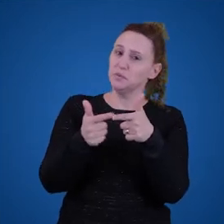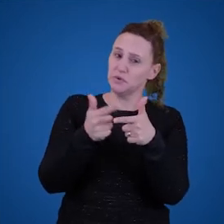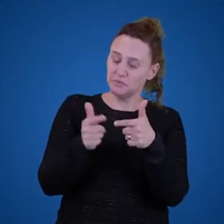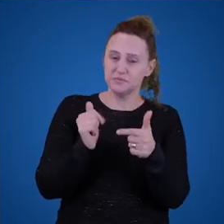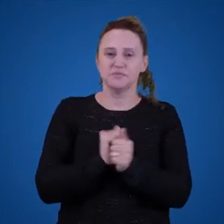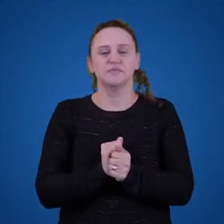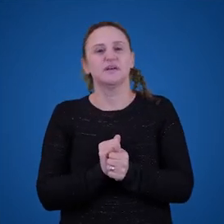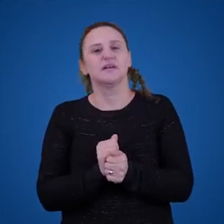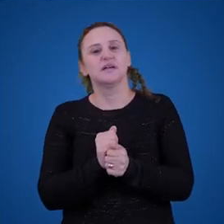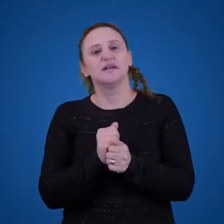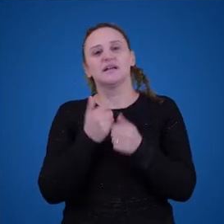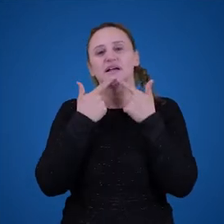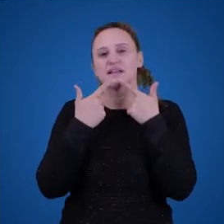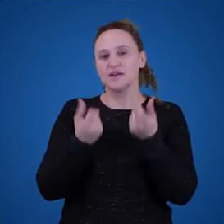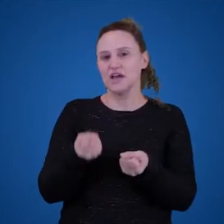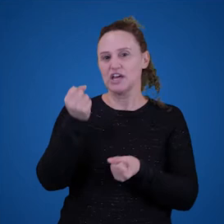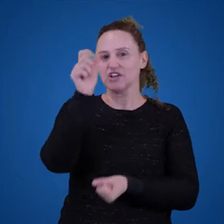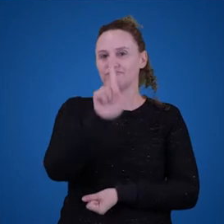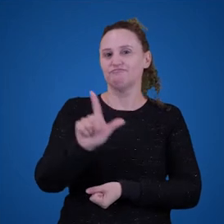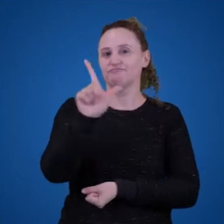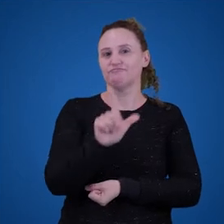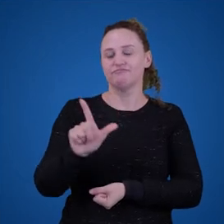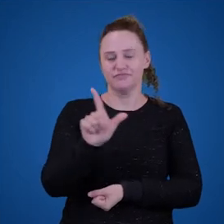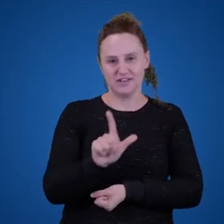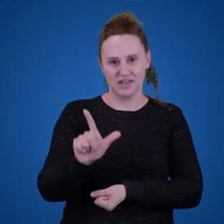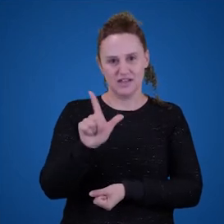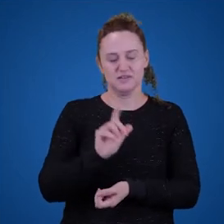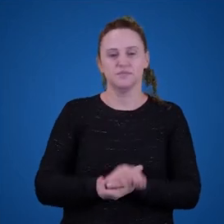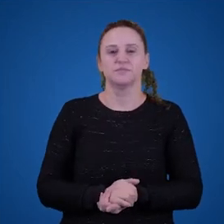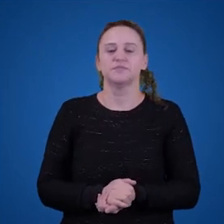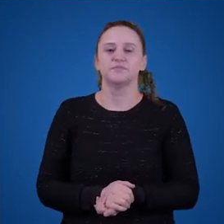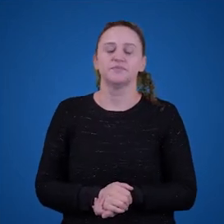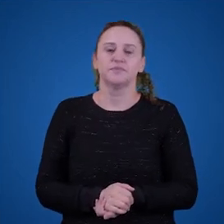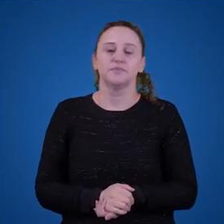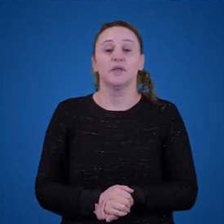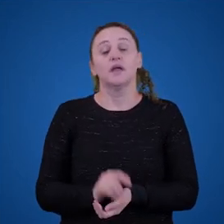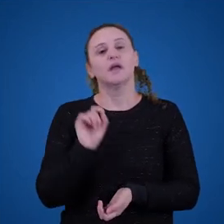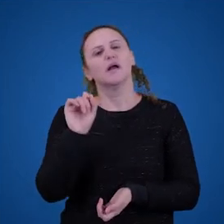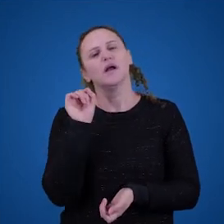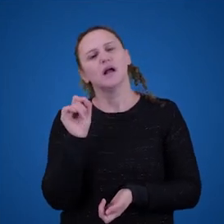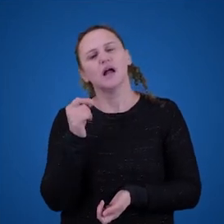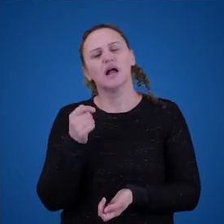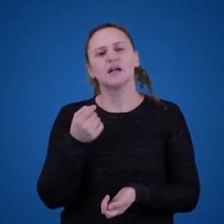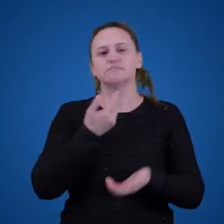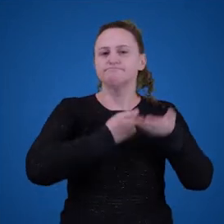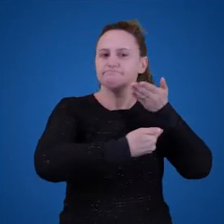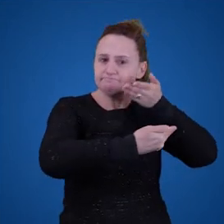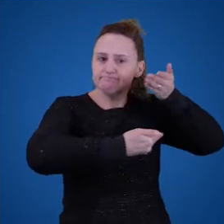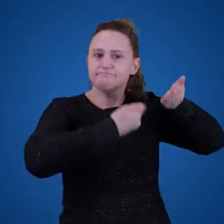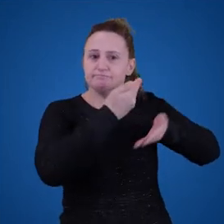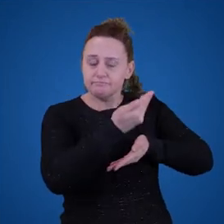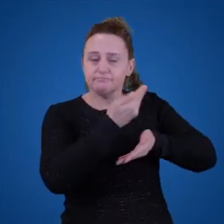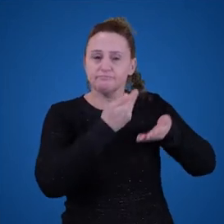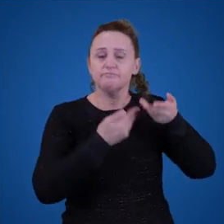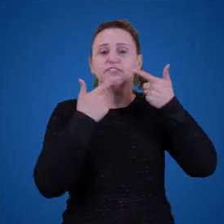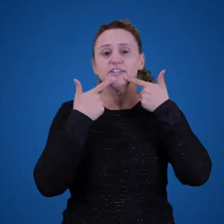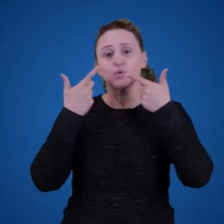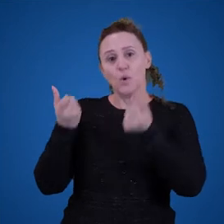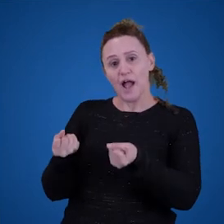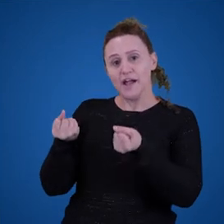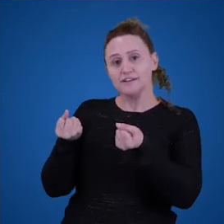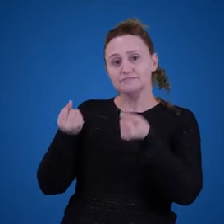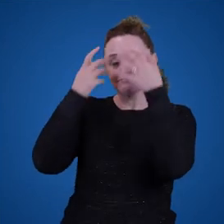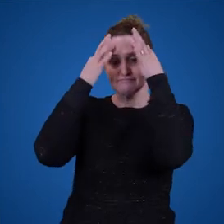literária é um subproblema do problema do significado. Então, essa relação entre a linguagem e a filosofia, ela é muito